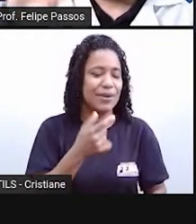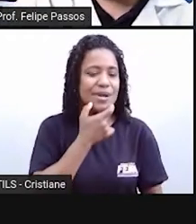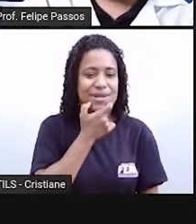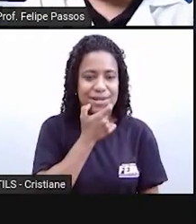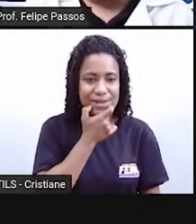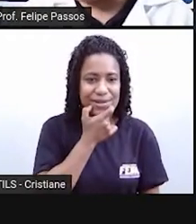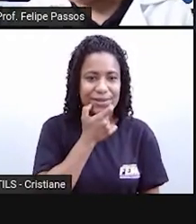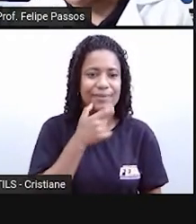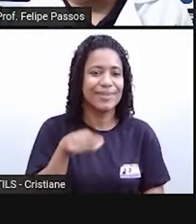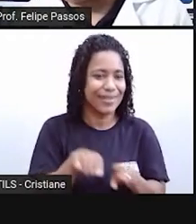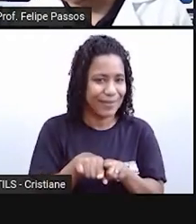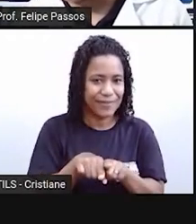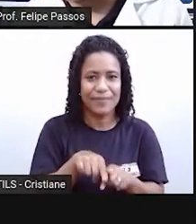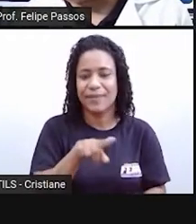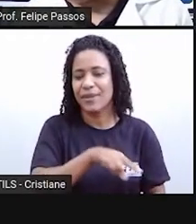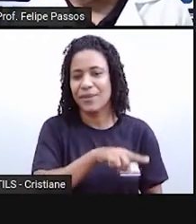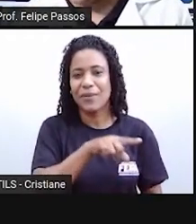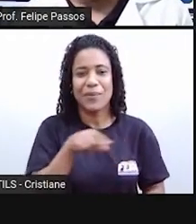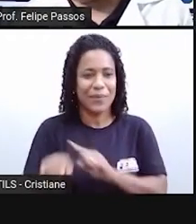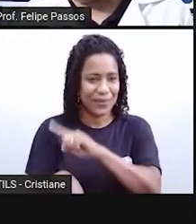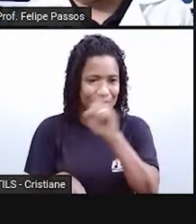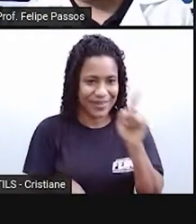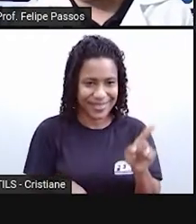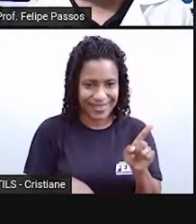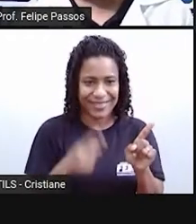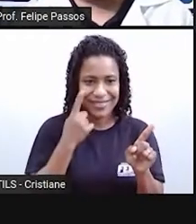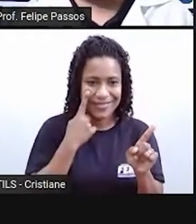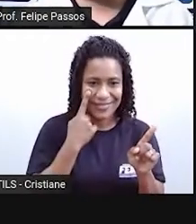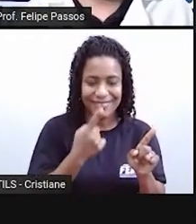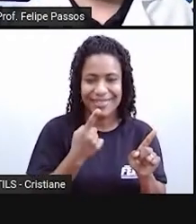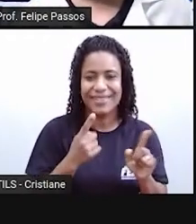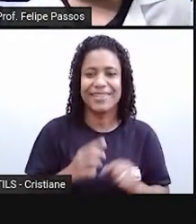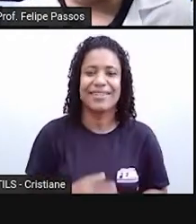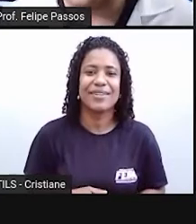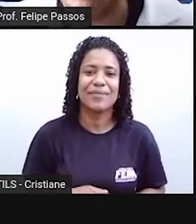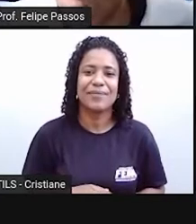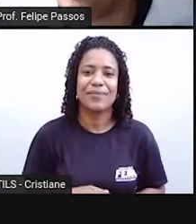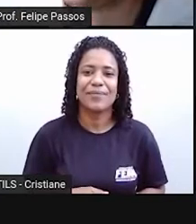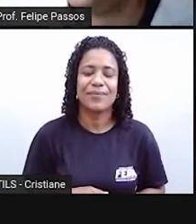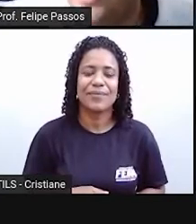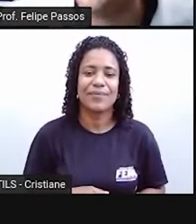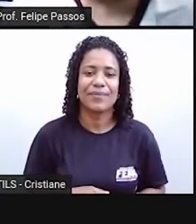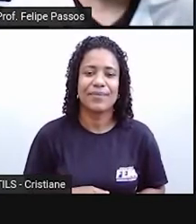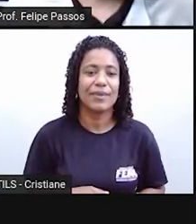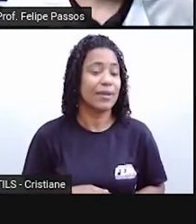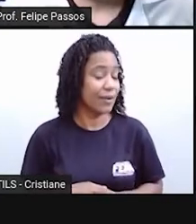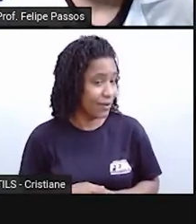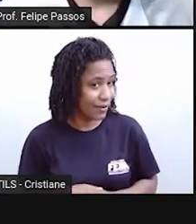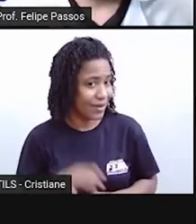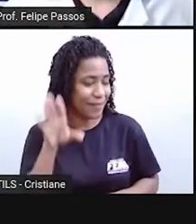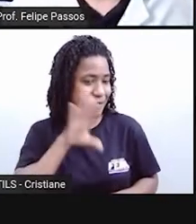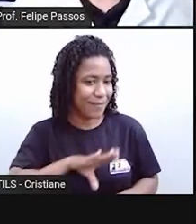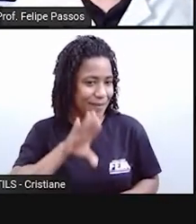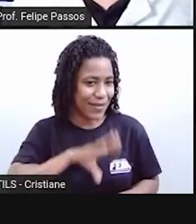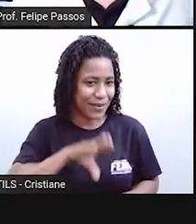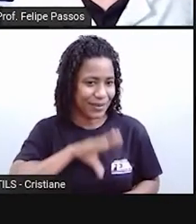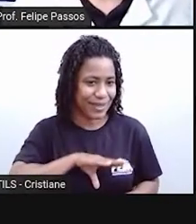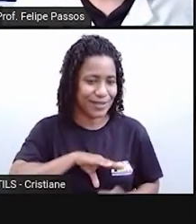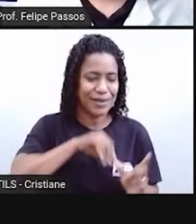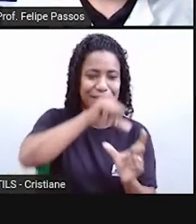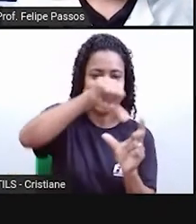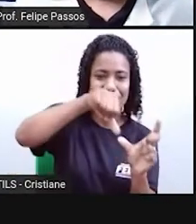E do lado de cá, aqui a gente tem algumas palavras que sofreram aportuguesamento. Como assim?